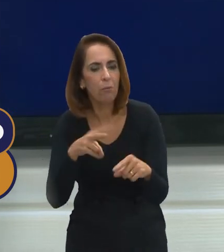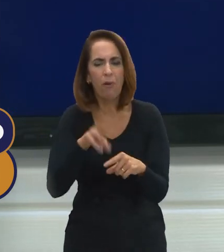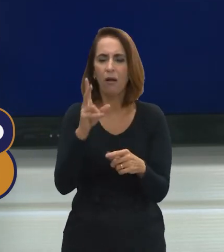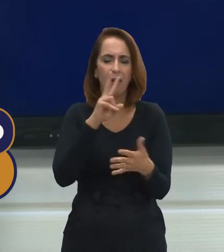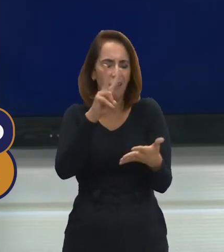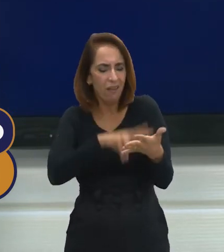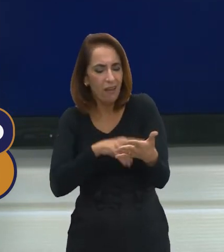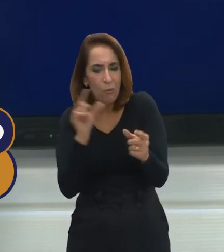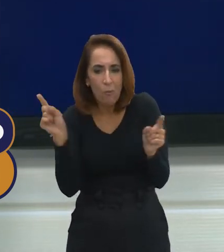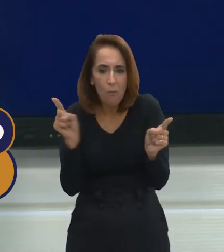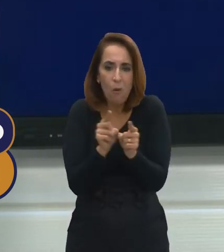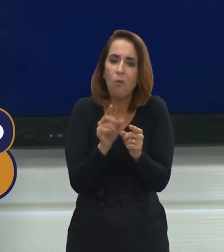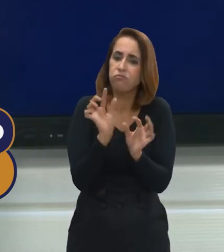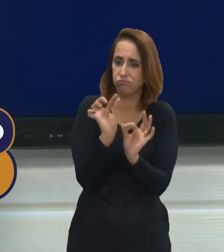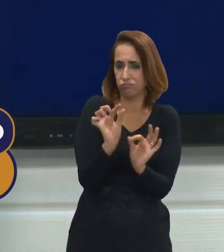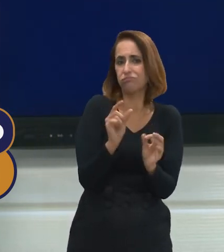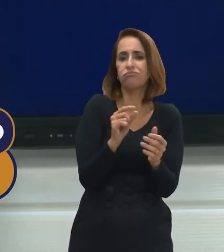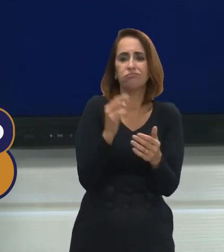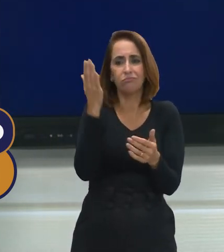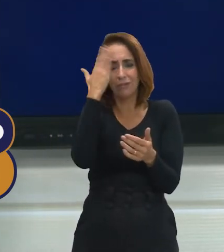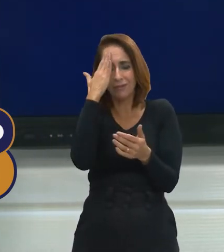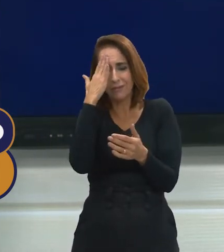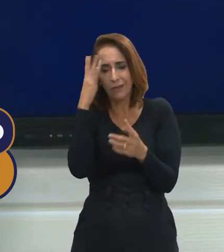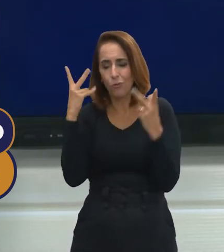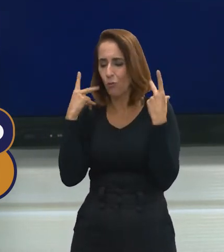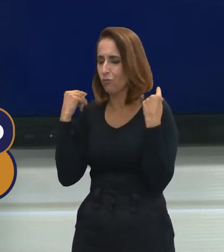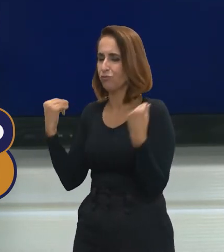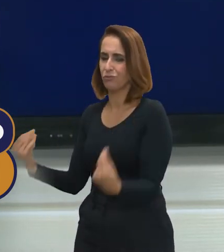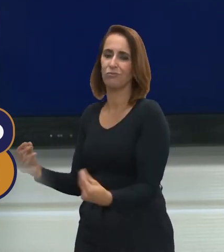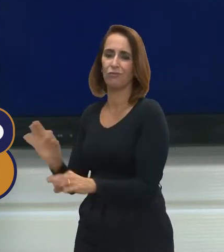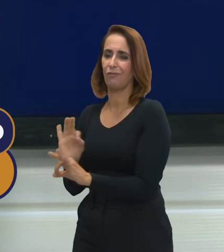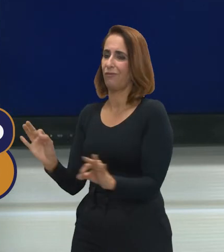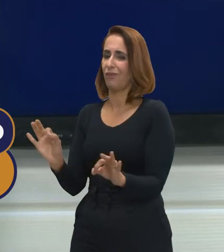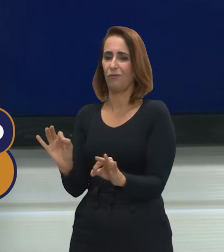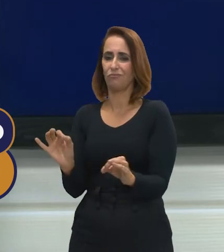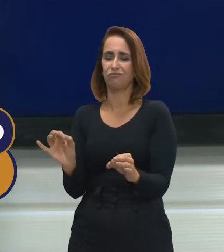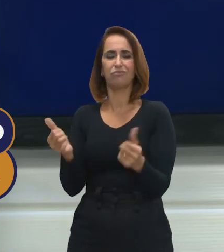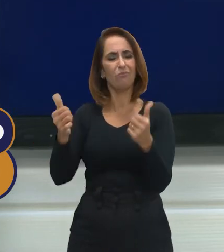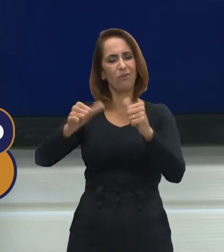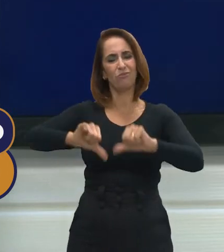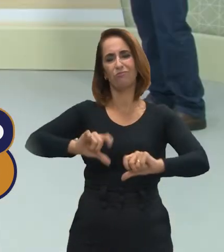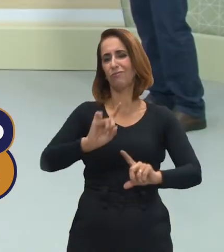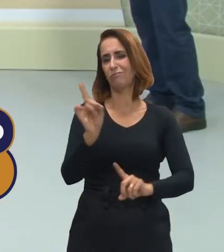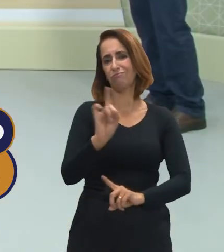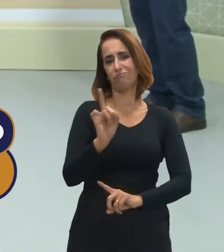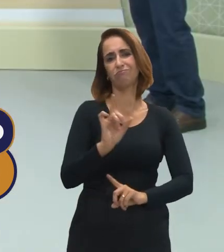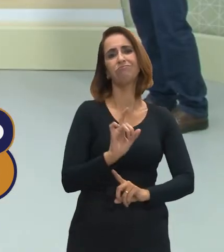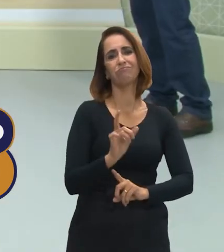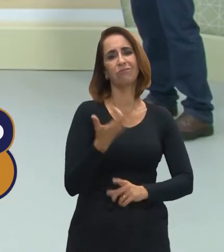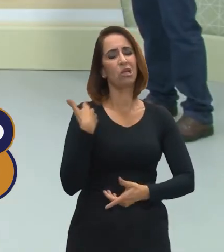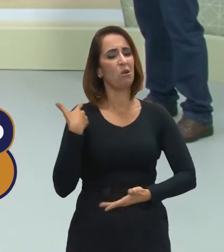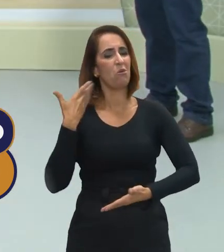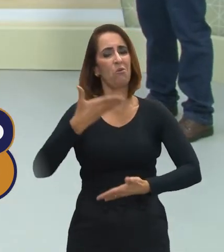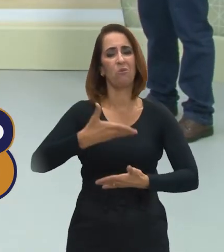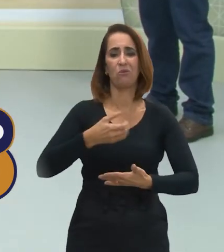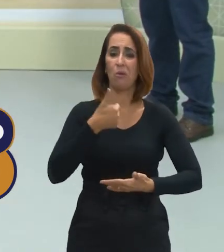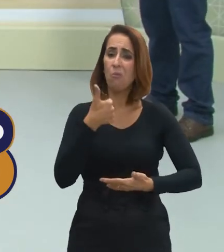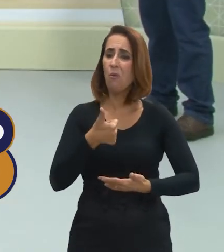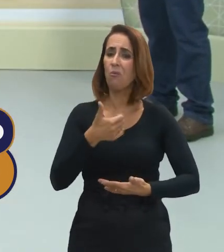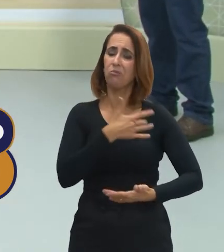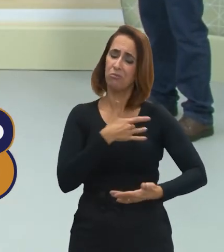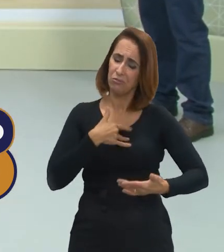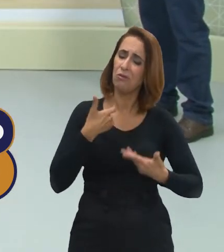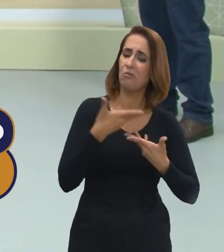leiam um pouco pelo menos para sair desse senso comum que prejudica, prejudica e não traz um debate